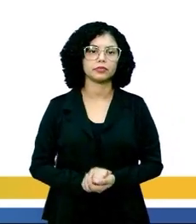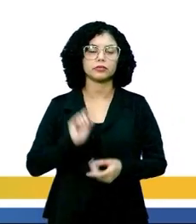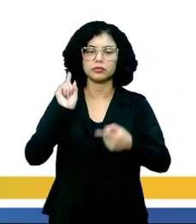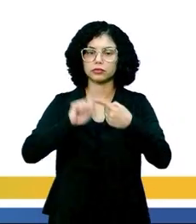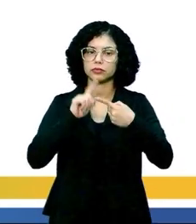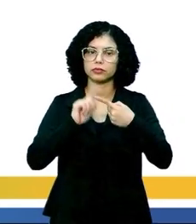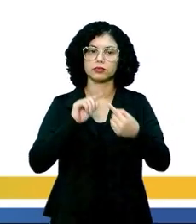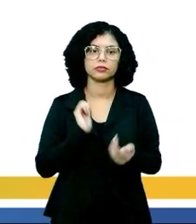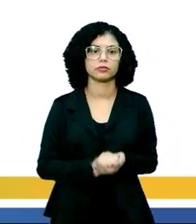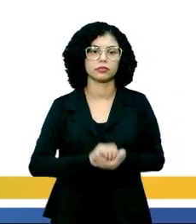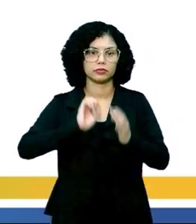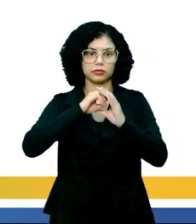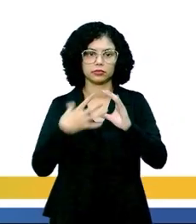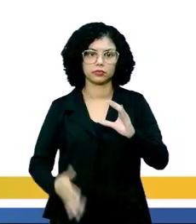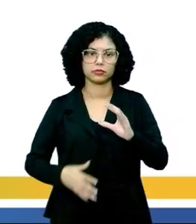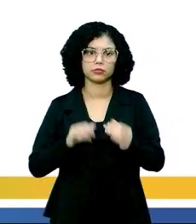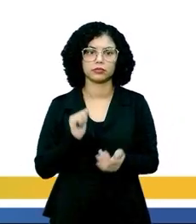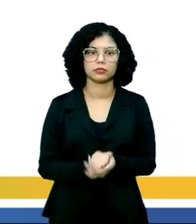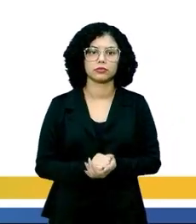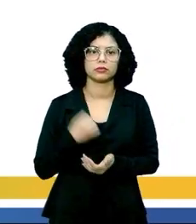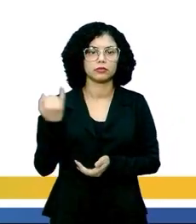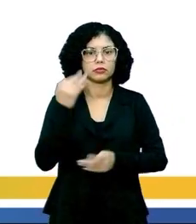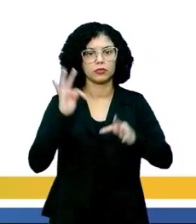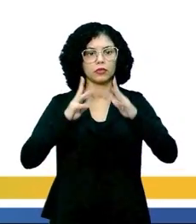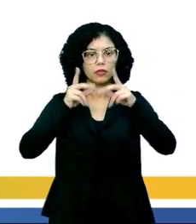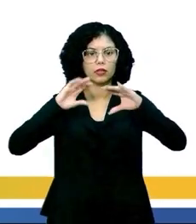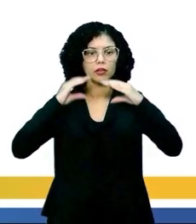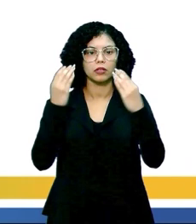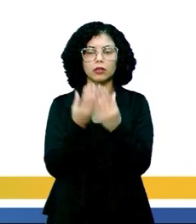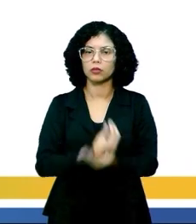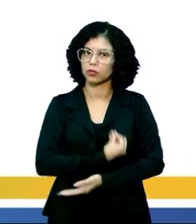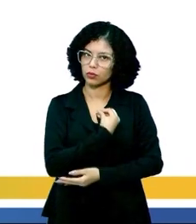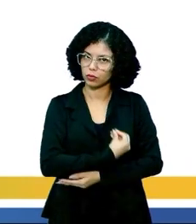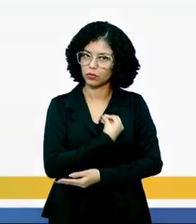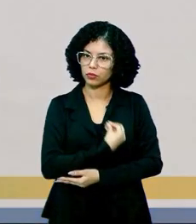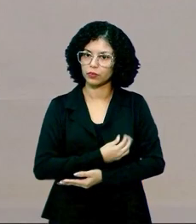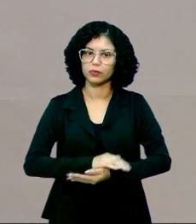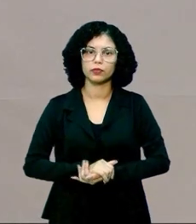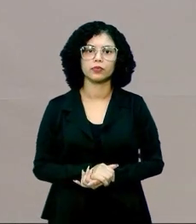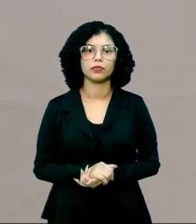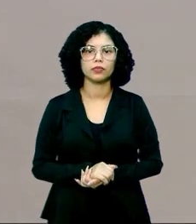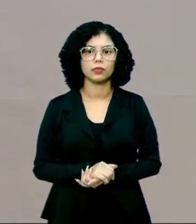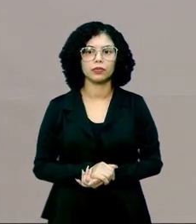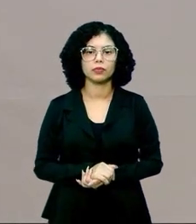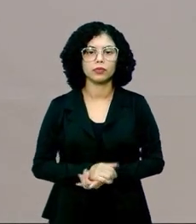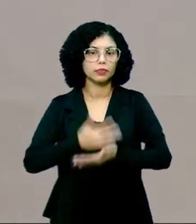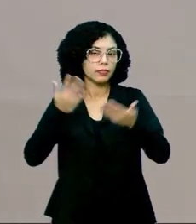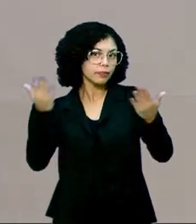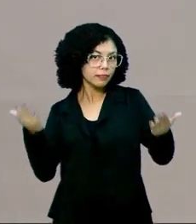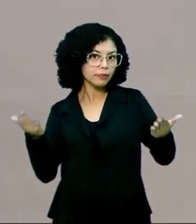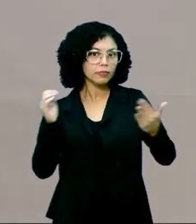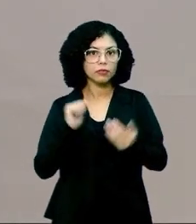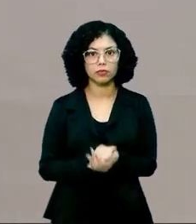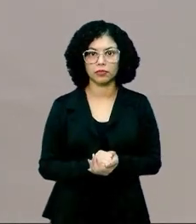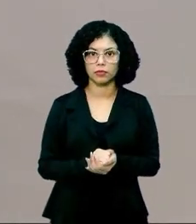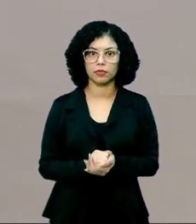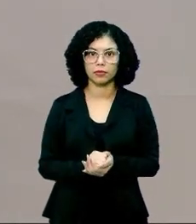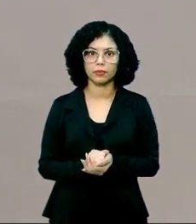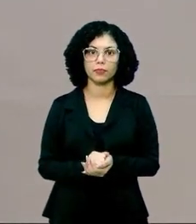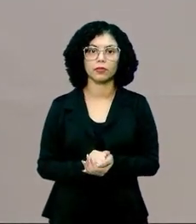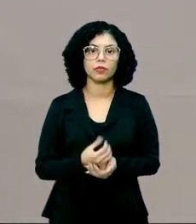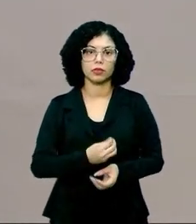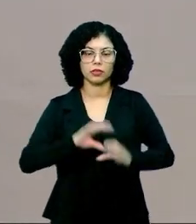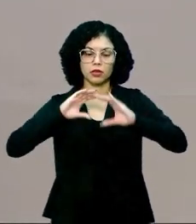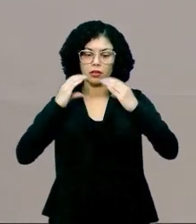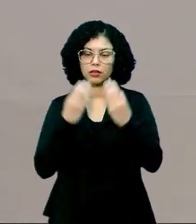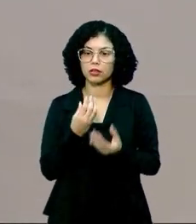Primeiramente, é uma característica fundamental para todos os seres vivos. Pessoal, para um ser vivo